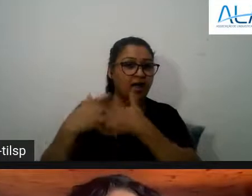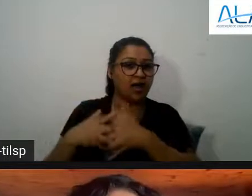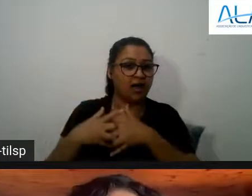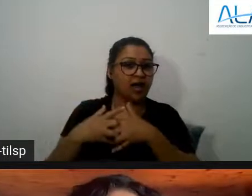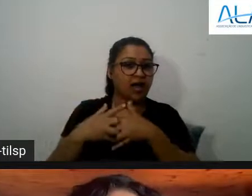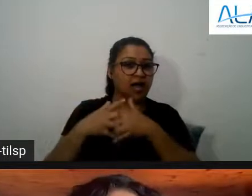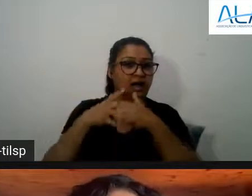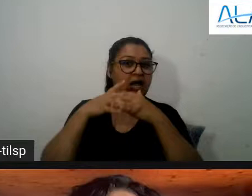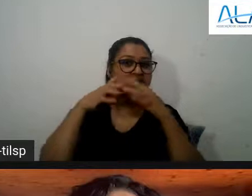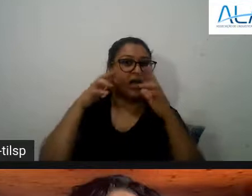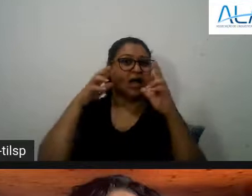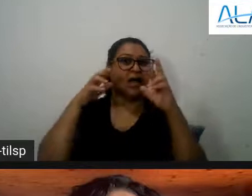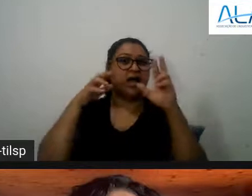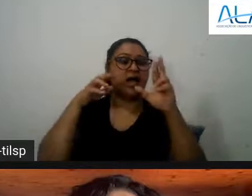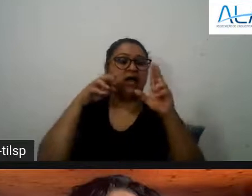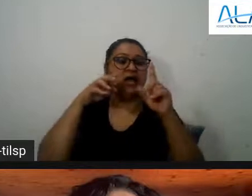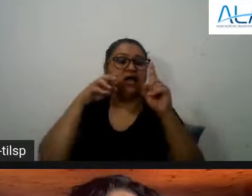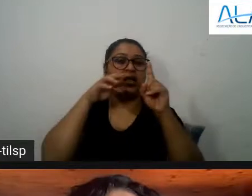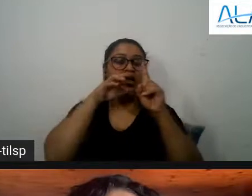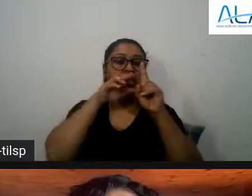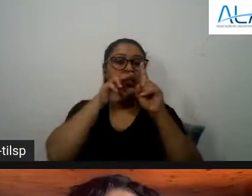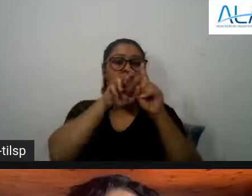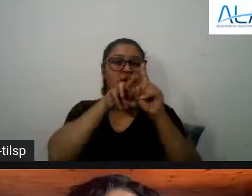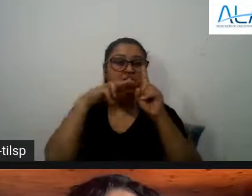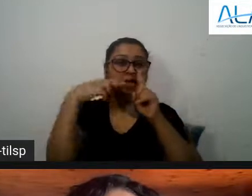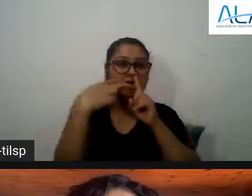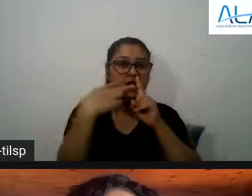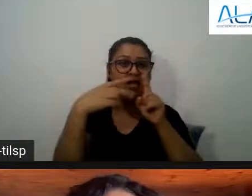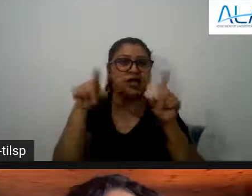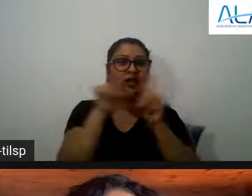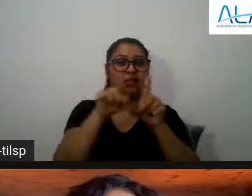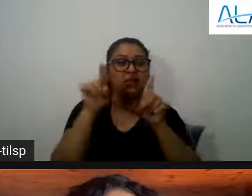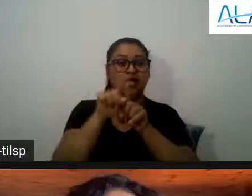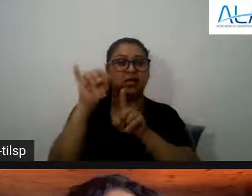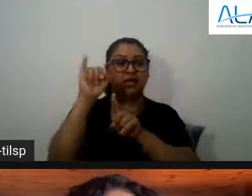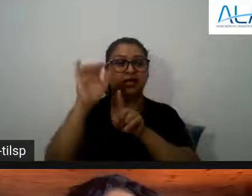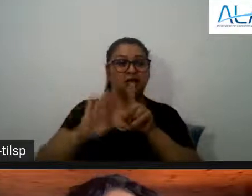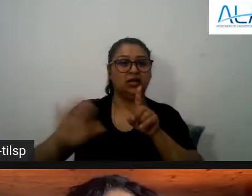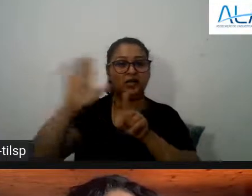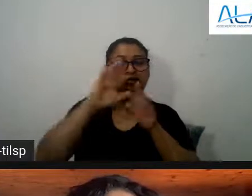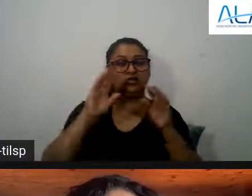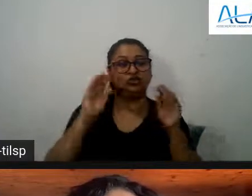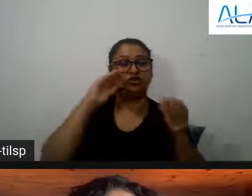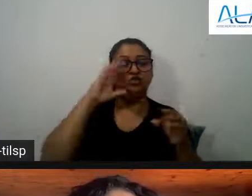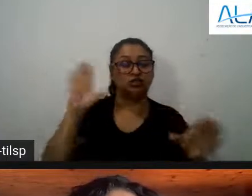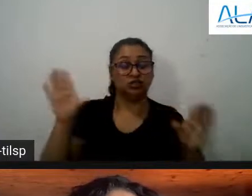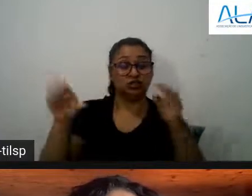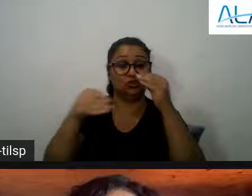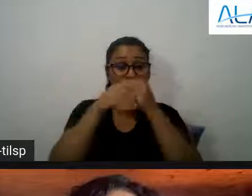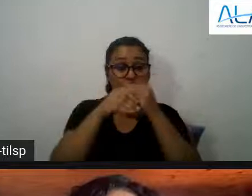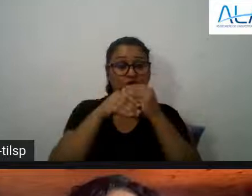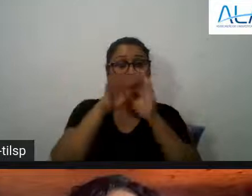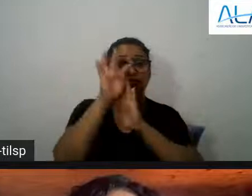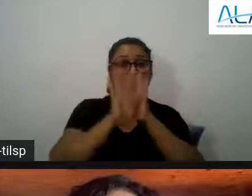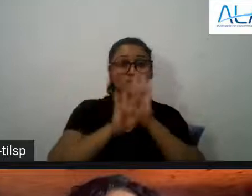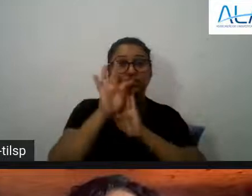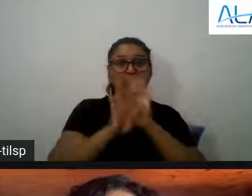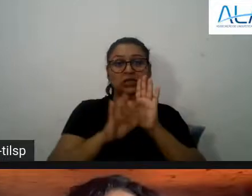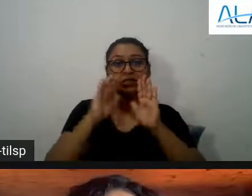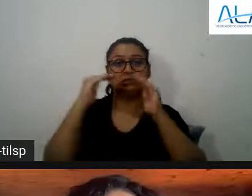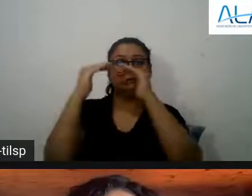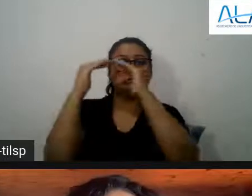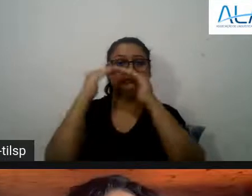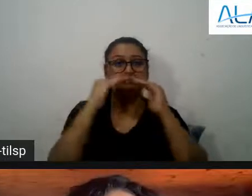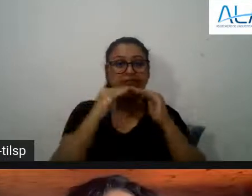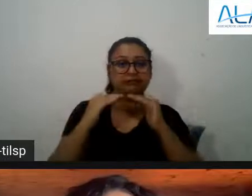imagético infográfico fotografia com o texto perceber que qual é a unidade de ligação se